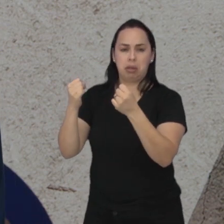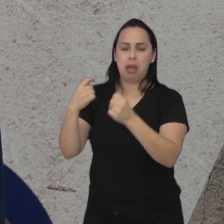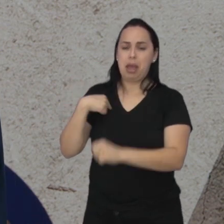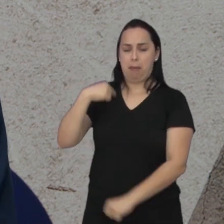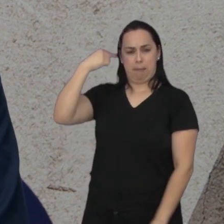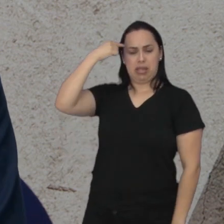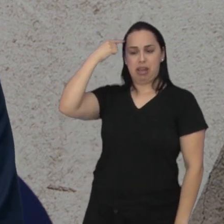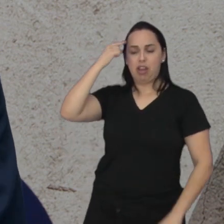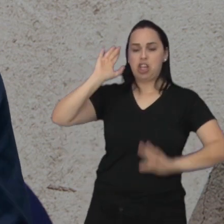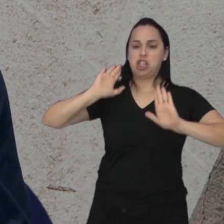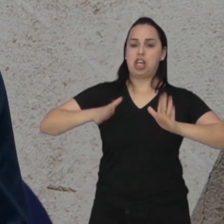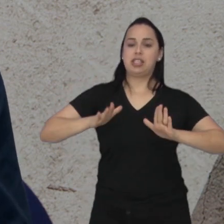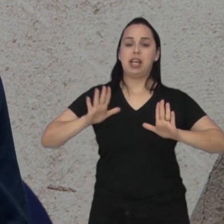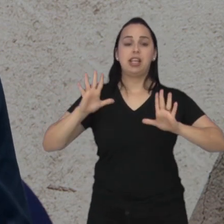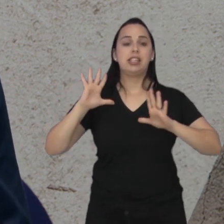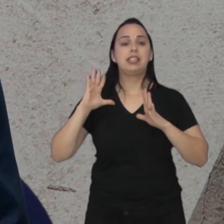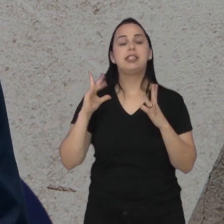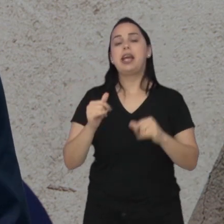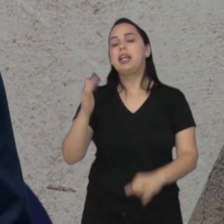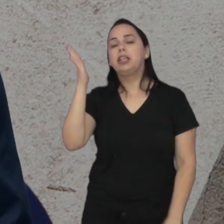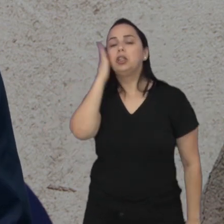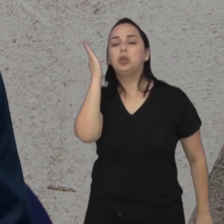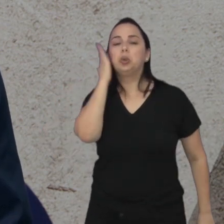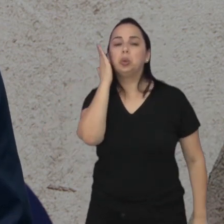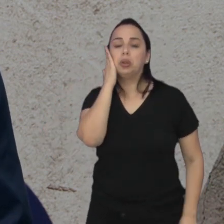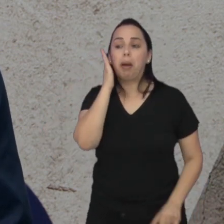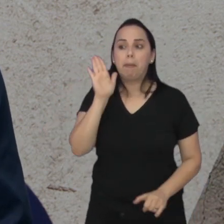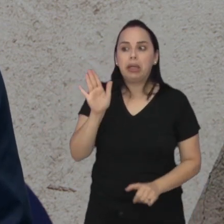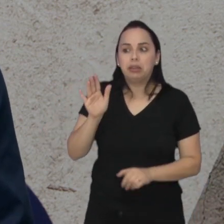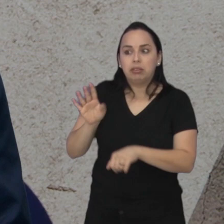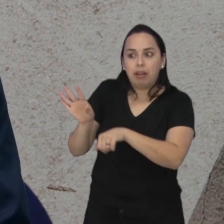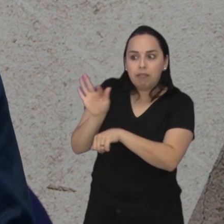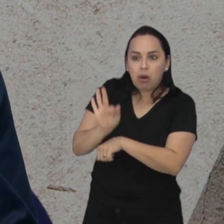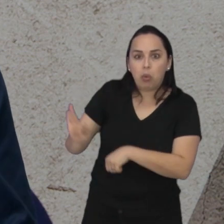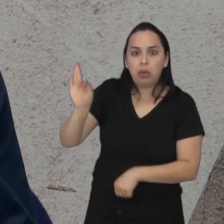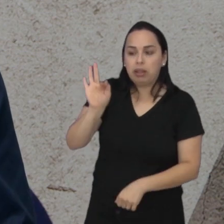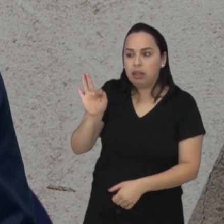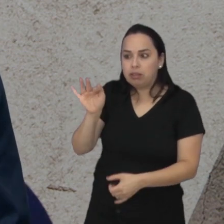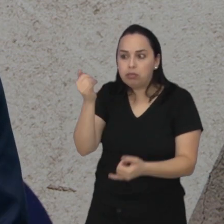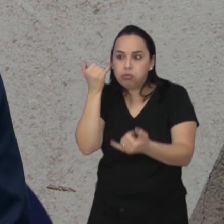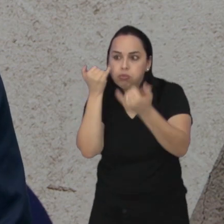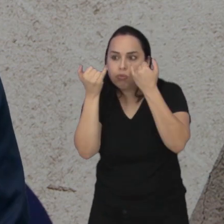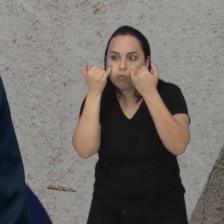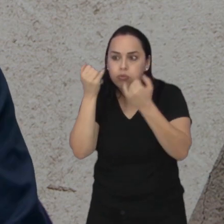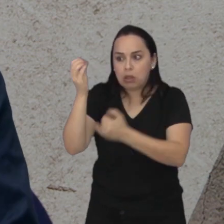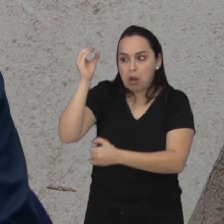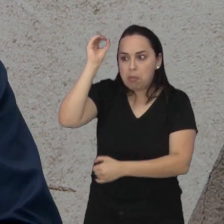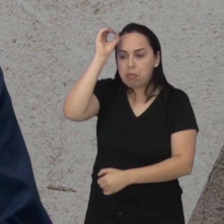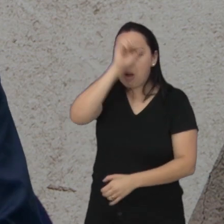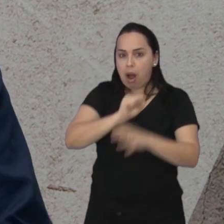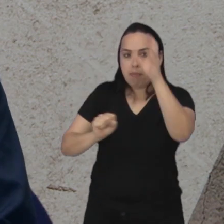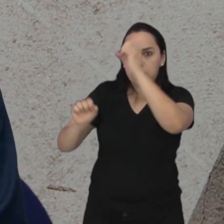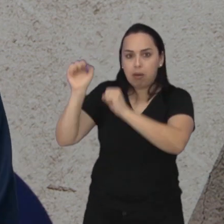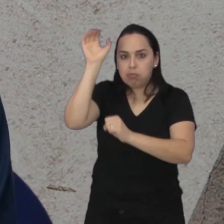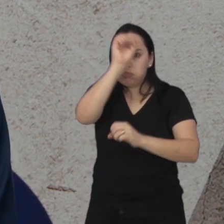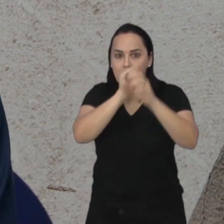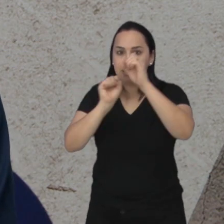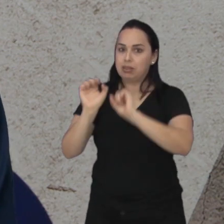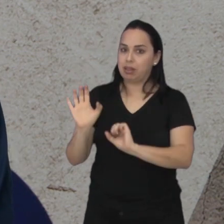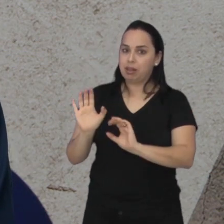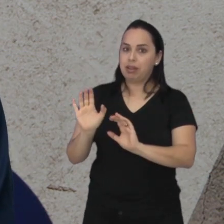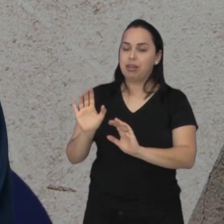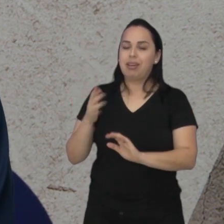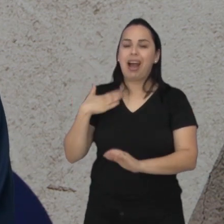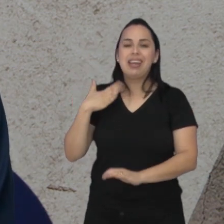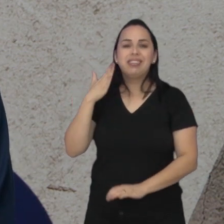quando você começa a saber a quantidade de informações que tem, quanto mais você estuda, mais você